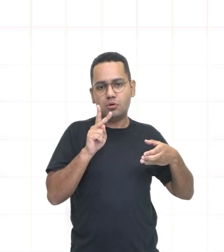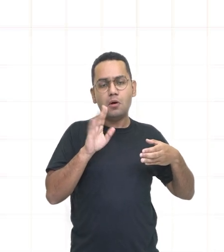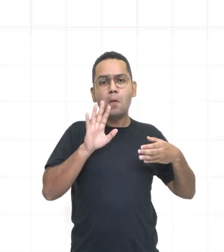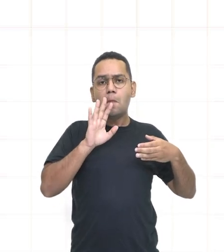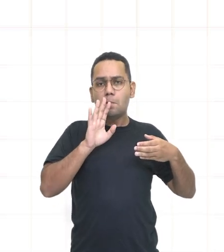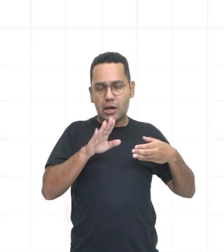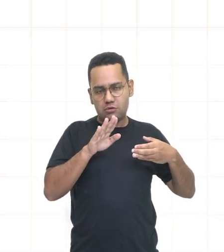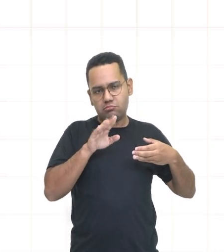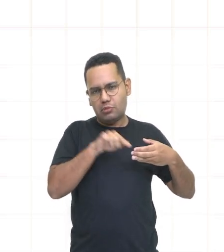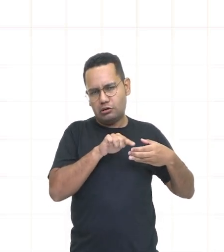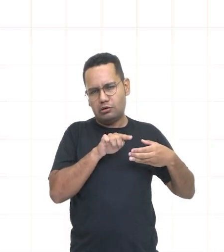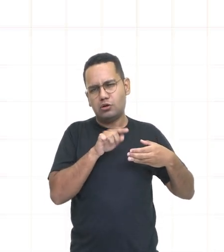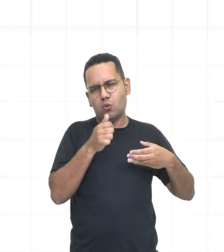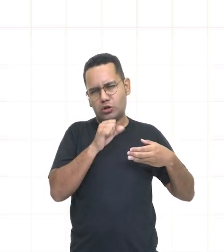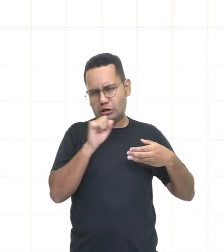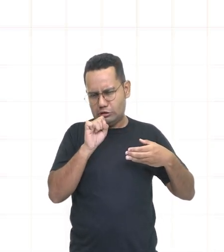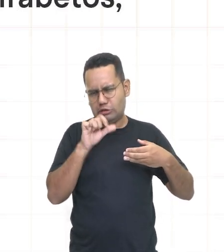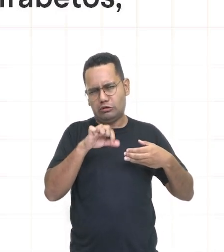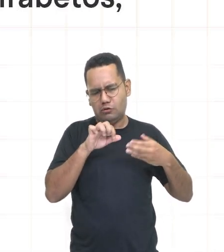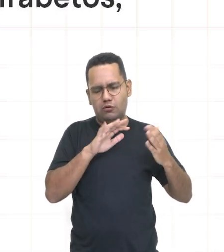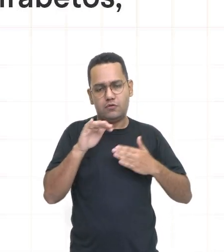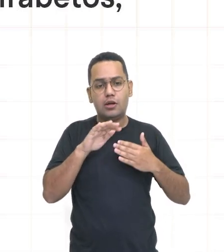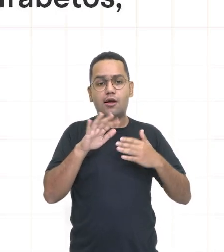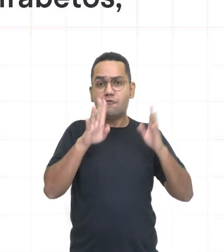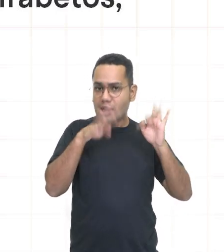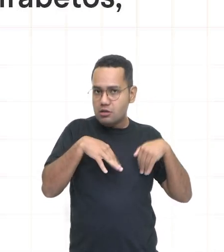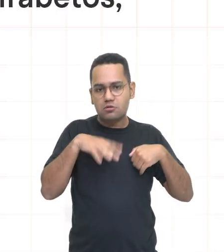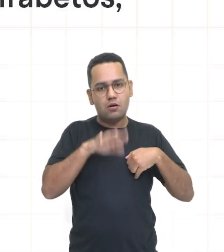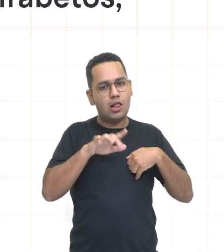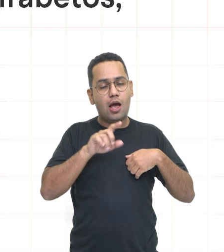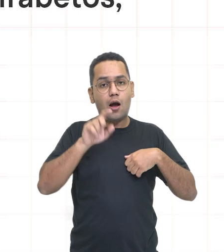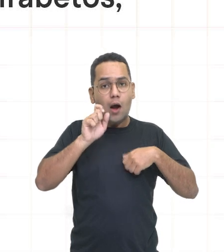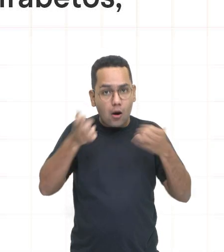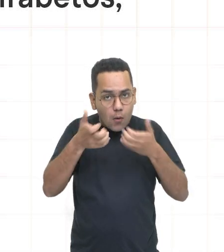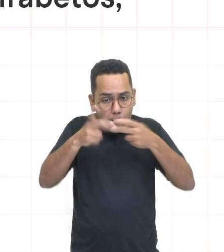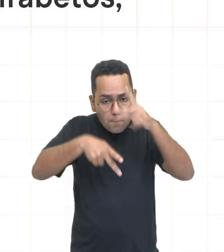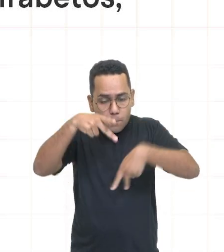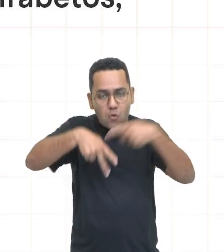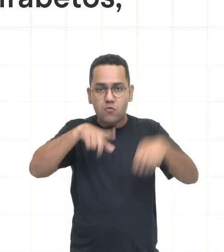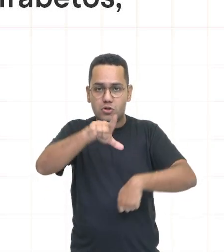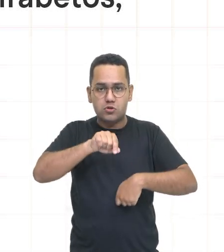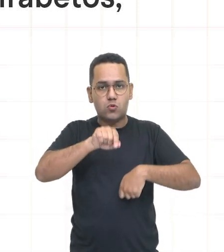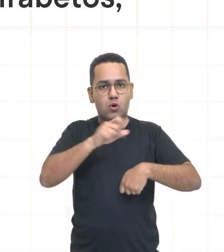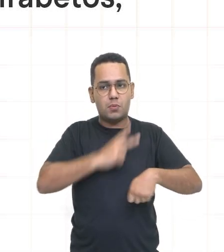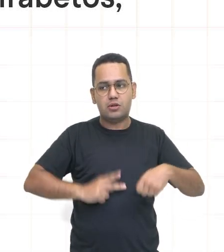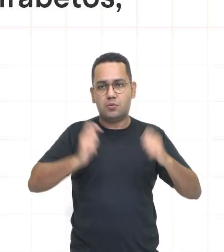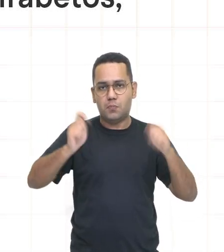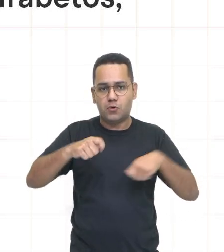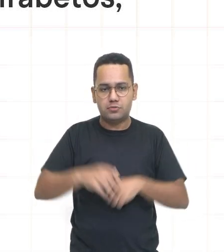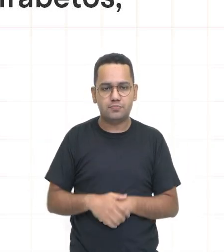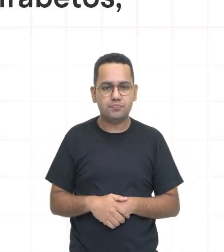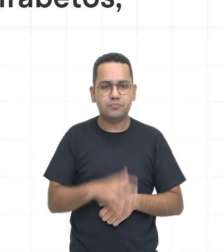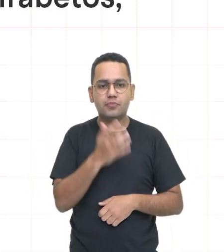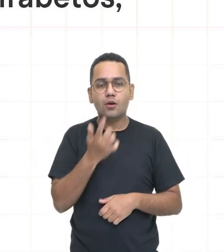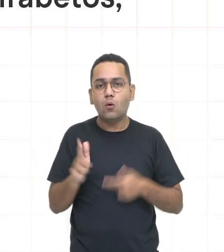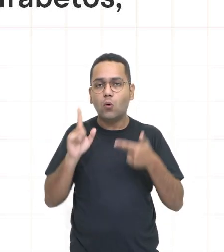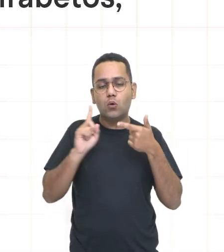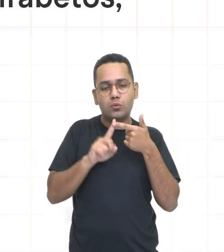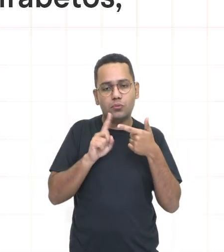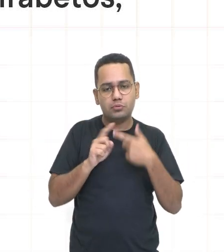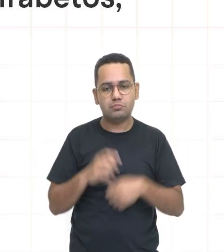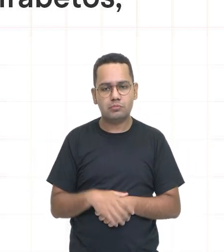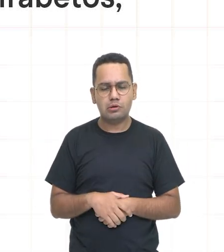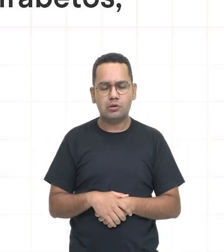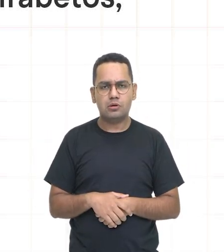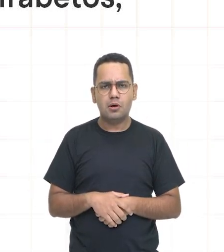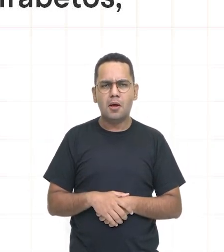89. Tá gente? Vamos adiante. Vamos lá. Estabeleceu o direito de voto para os analfabetos.